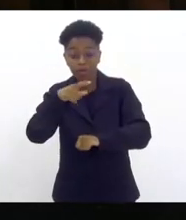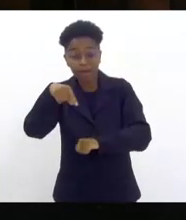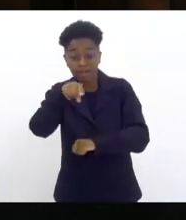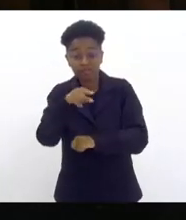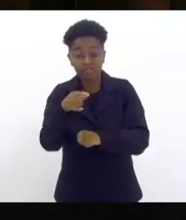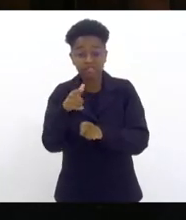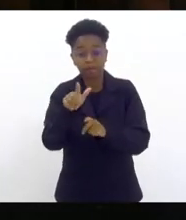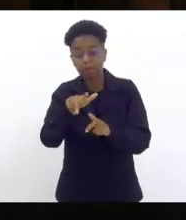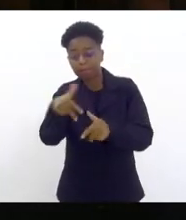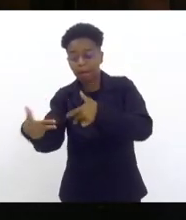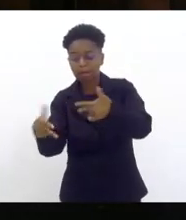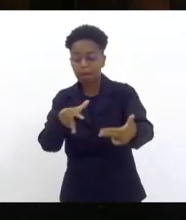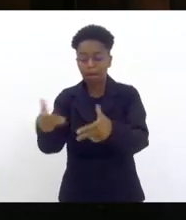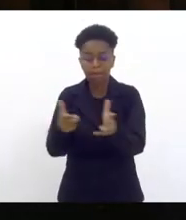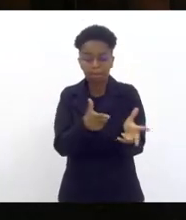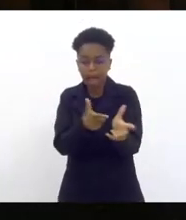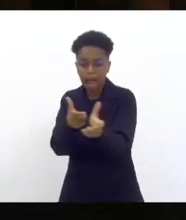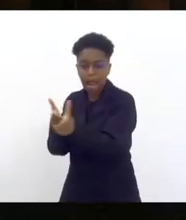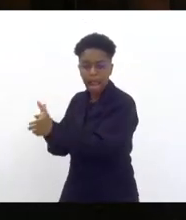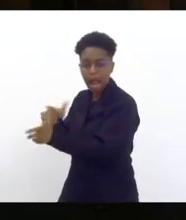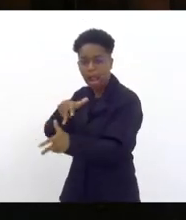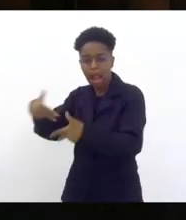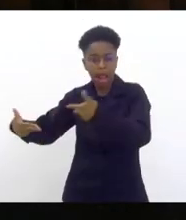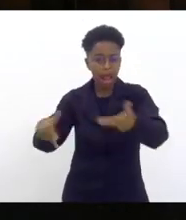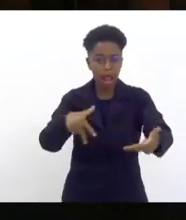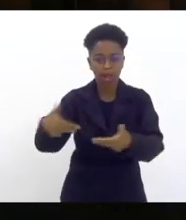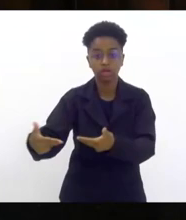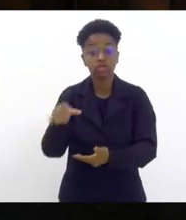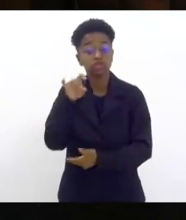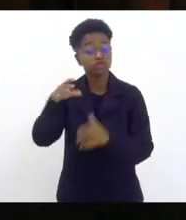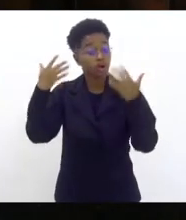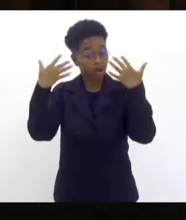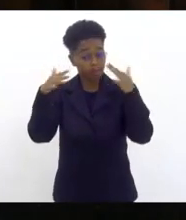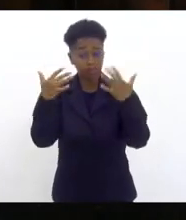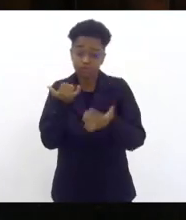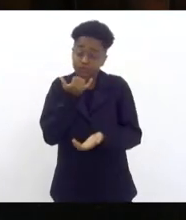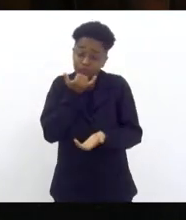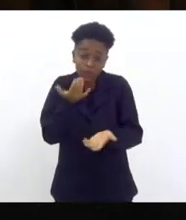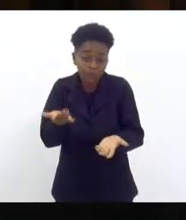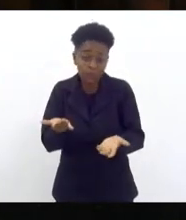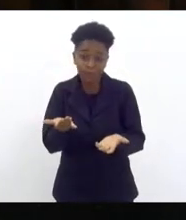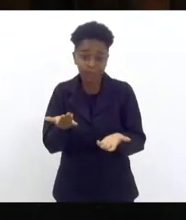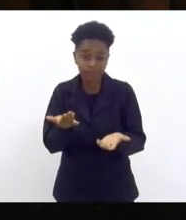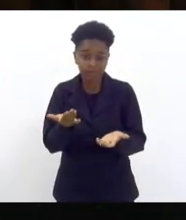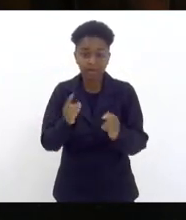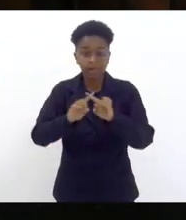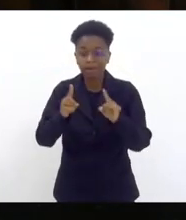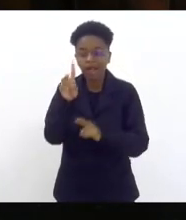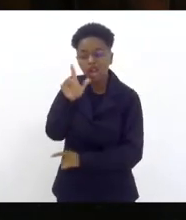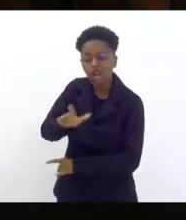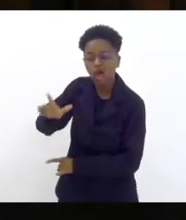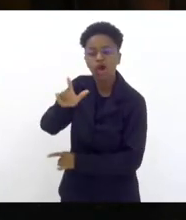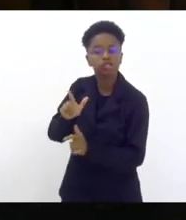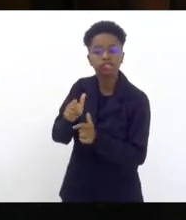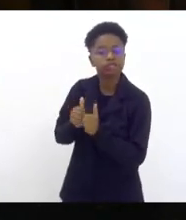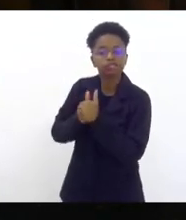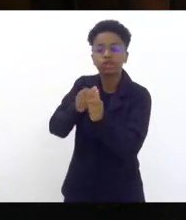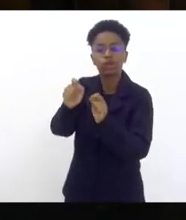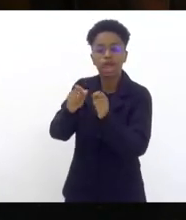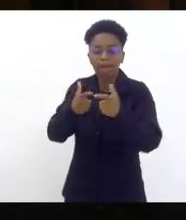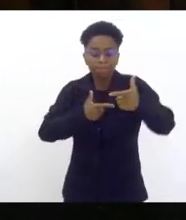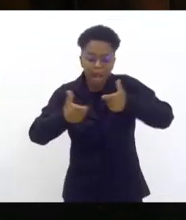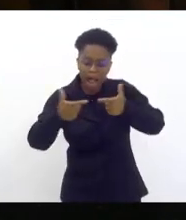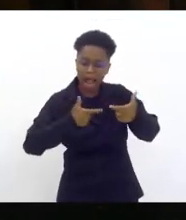corpo no chão. Que só vai aplaudir e aí me desculpe nessa lógica de confronto nessa lógica de